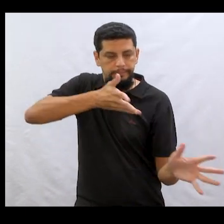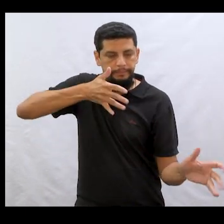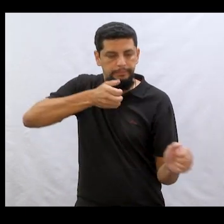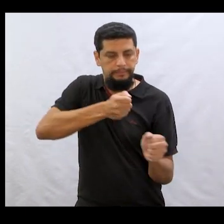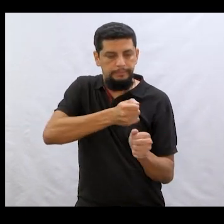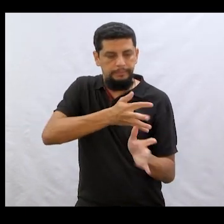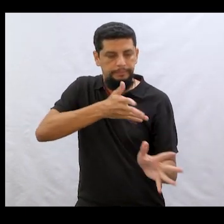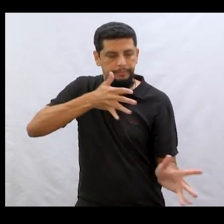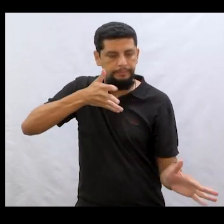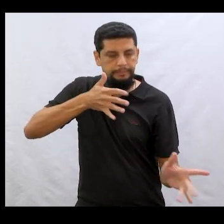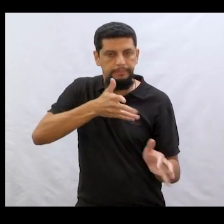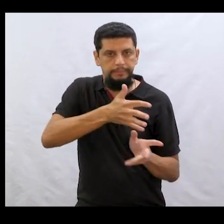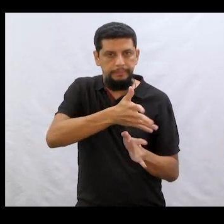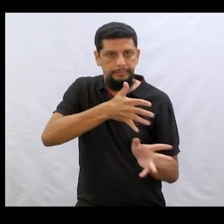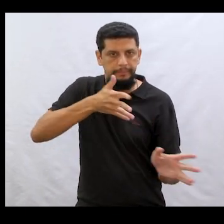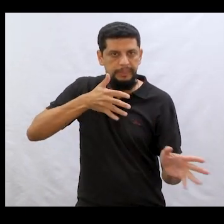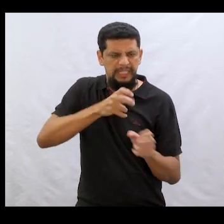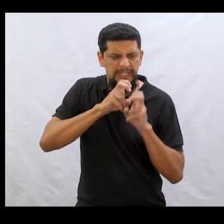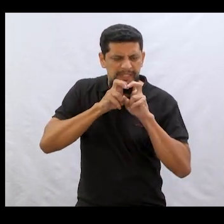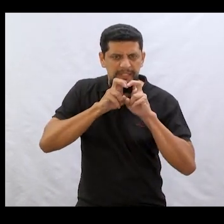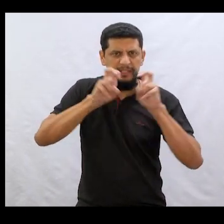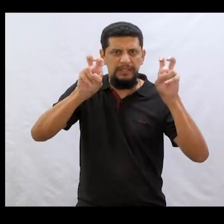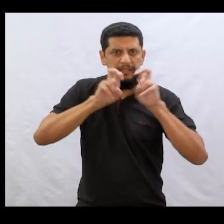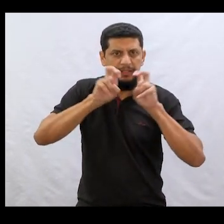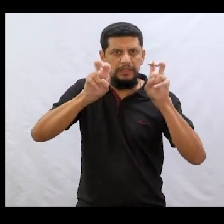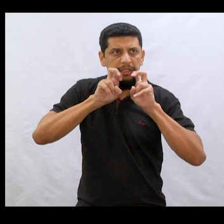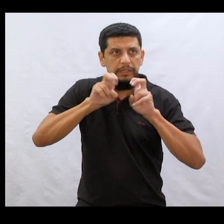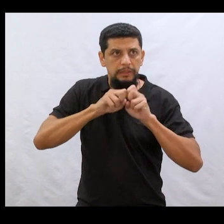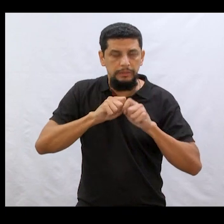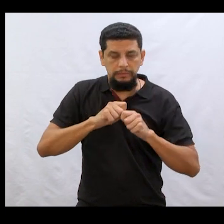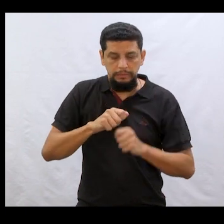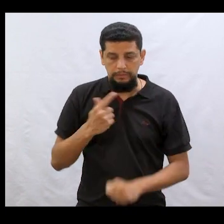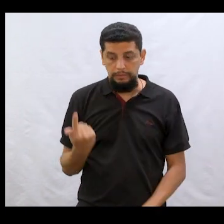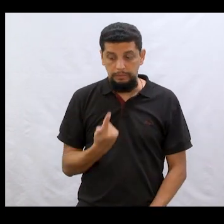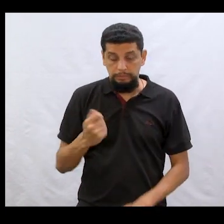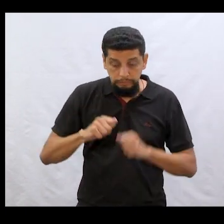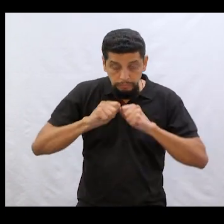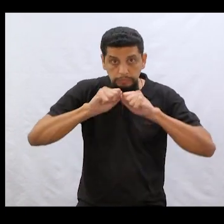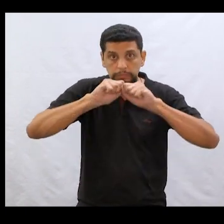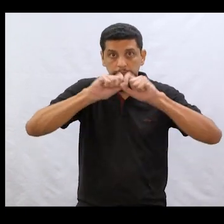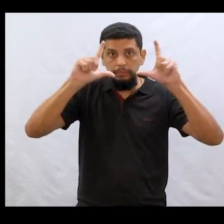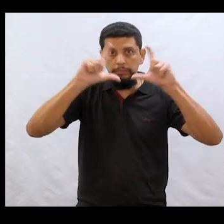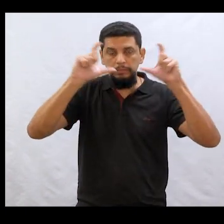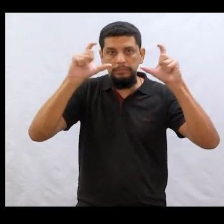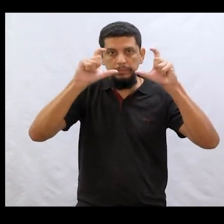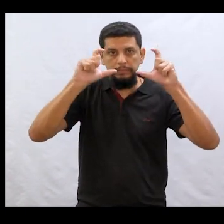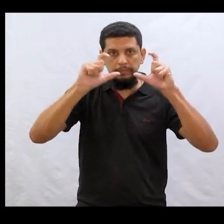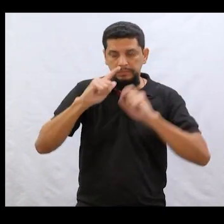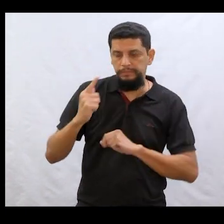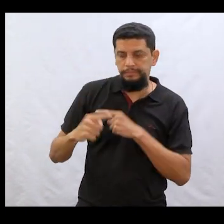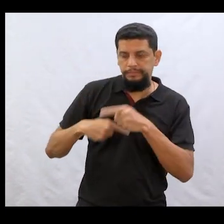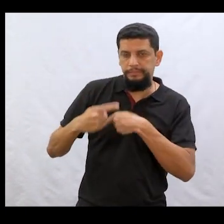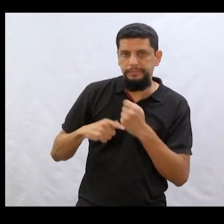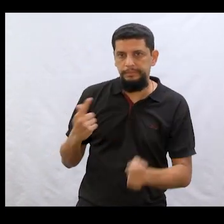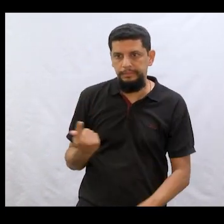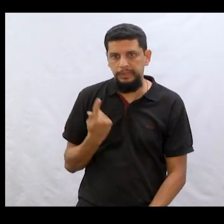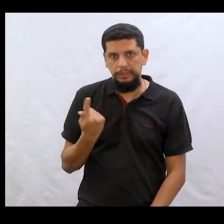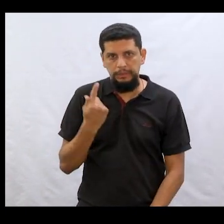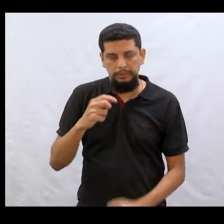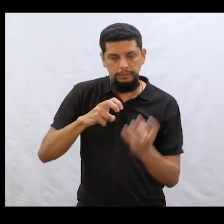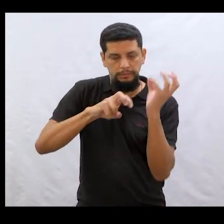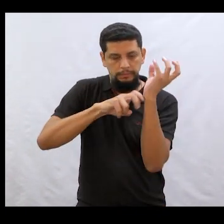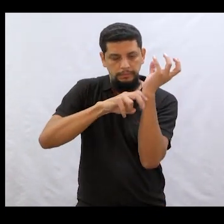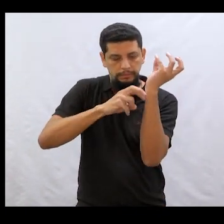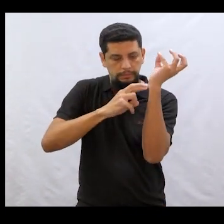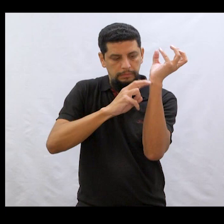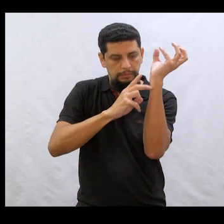gritou. E o gigante acordou. Daí, gigante desceu o pé